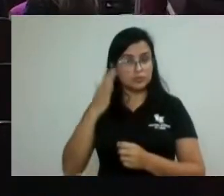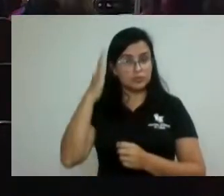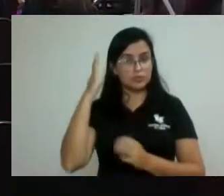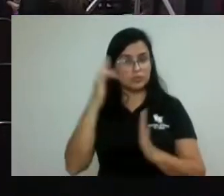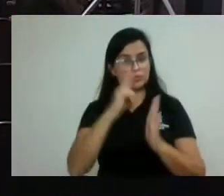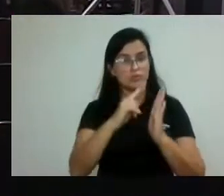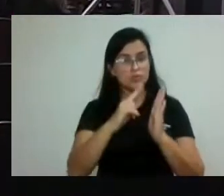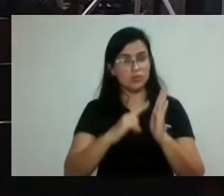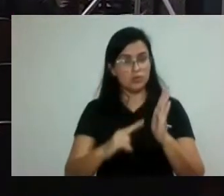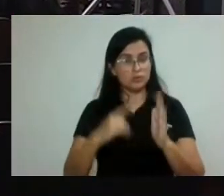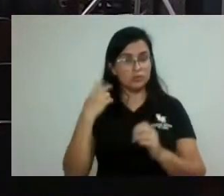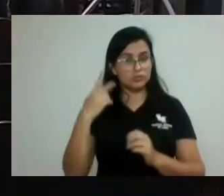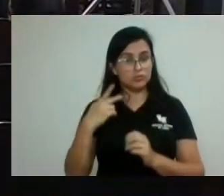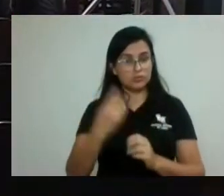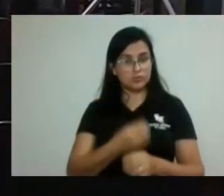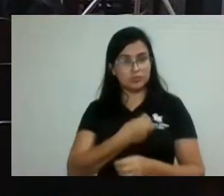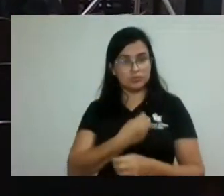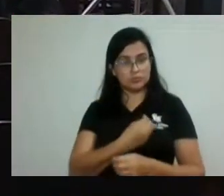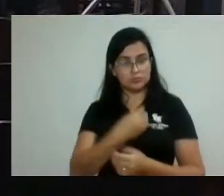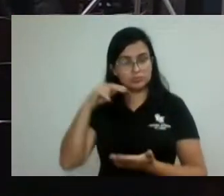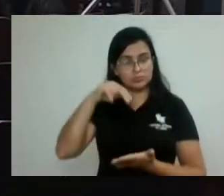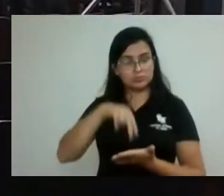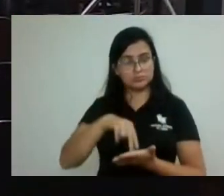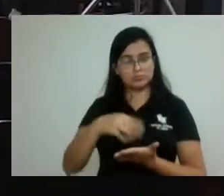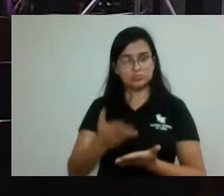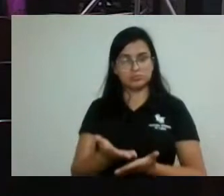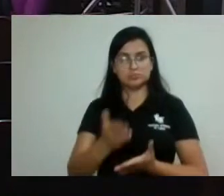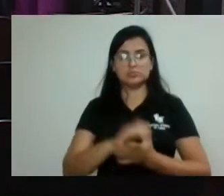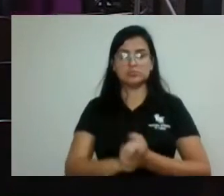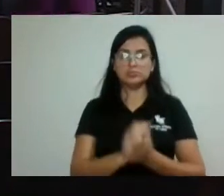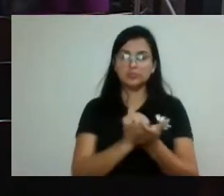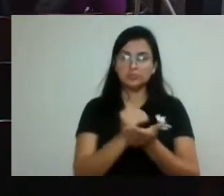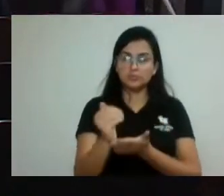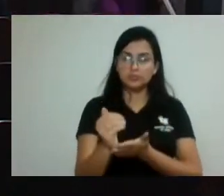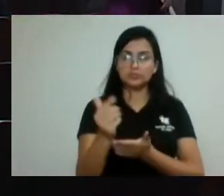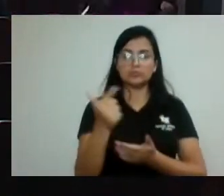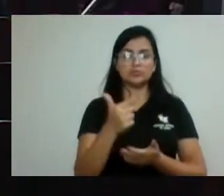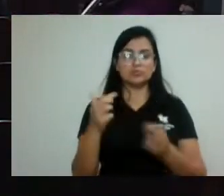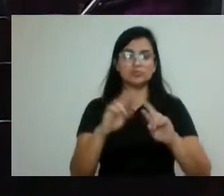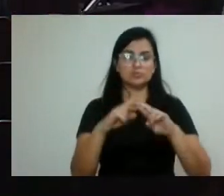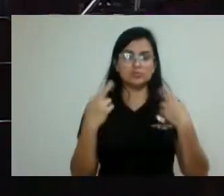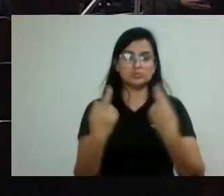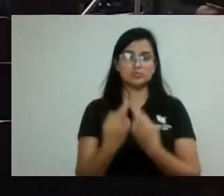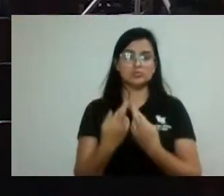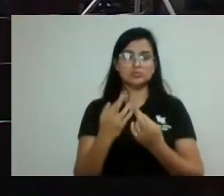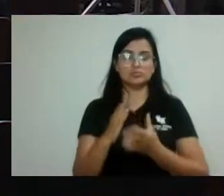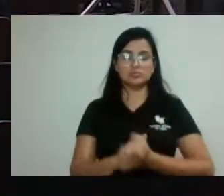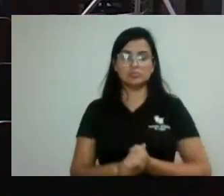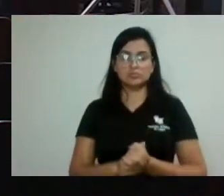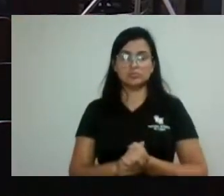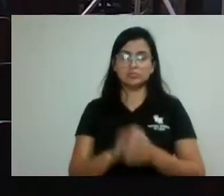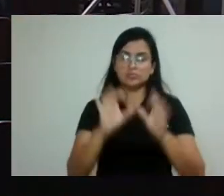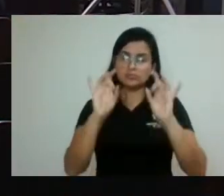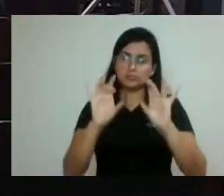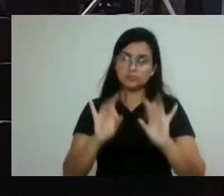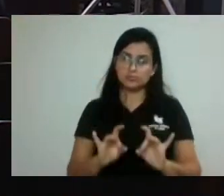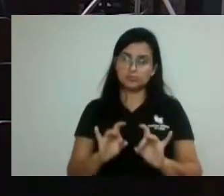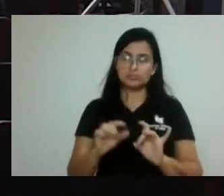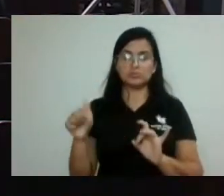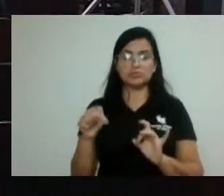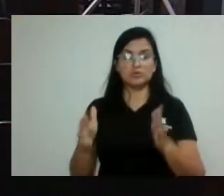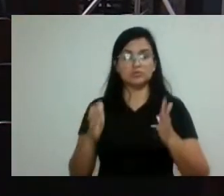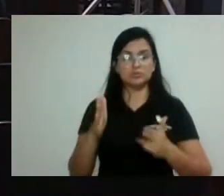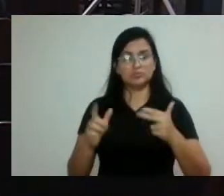senhores vereadores, senhoras e vereadoras, para dar início à nossa segunda reunião extraordinária do sétimo período legislativo.